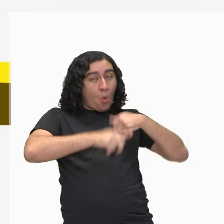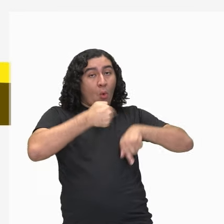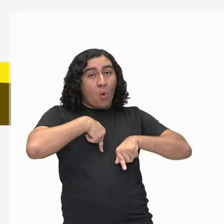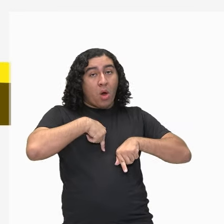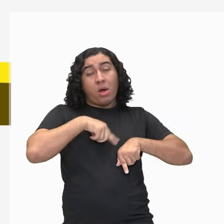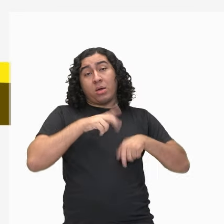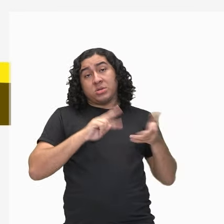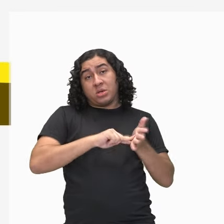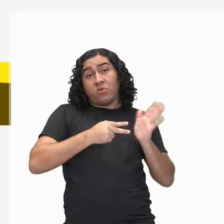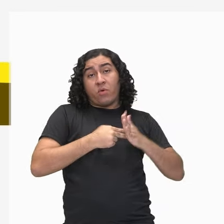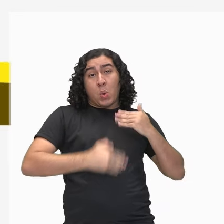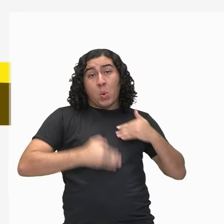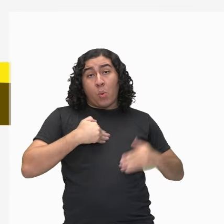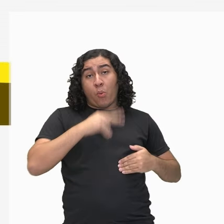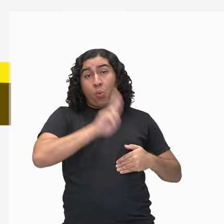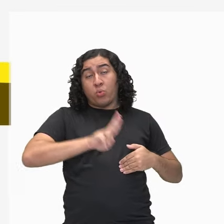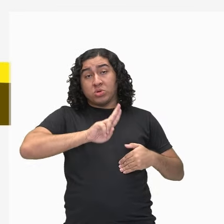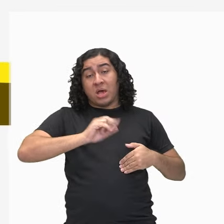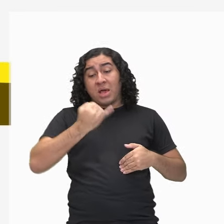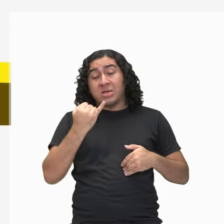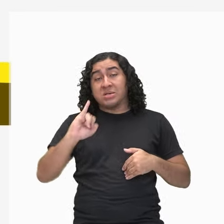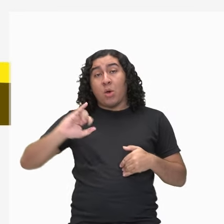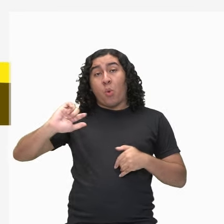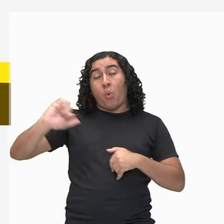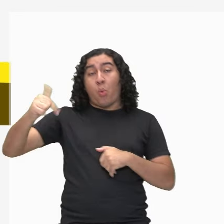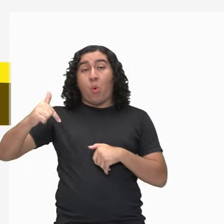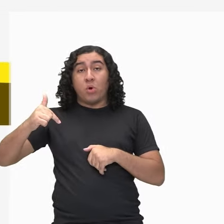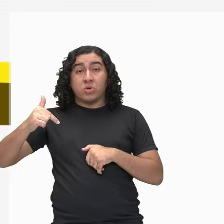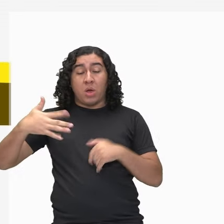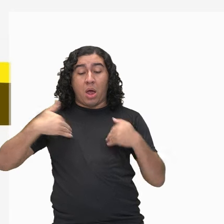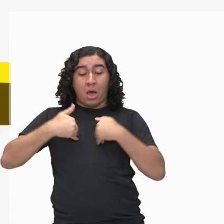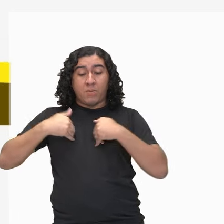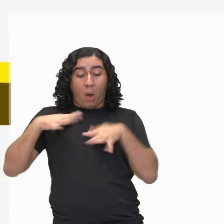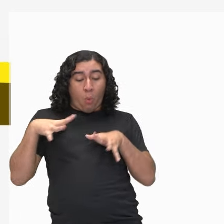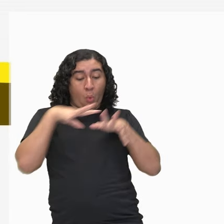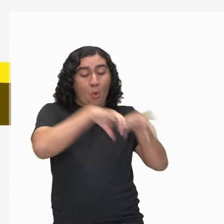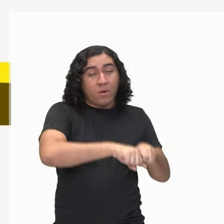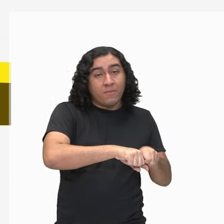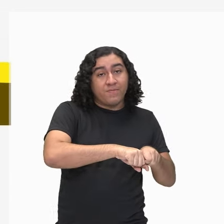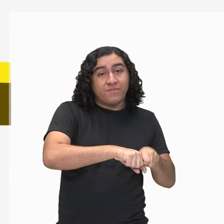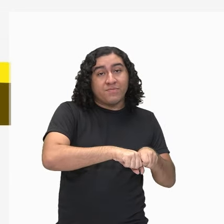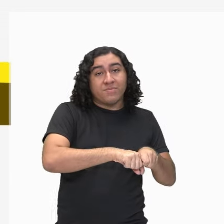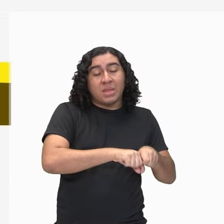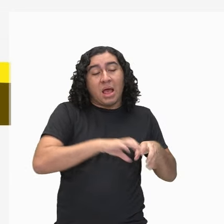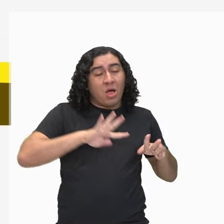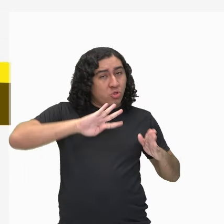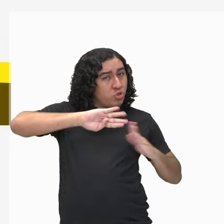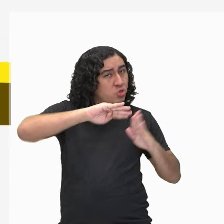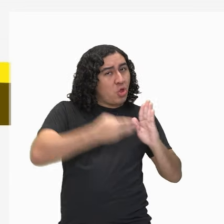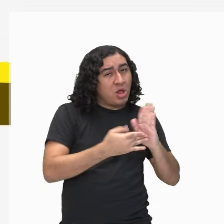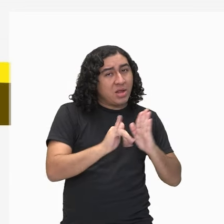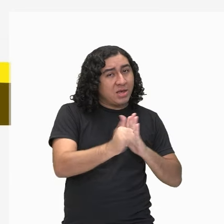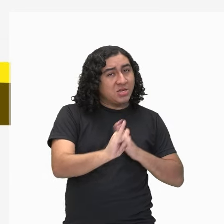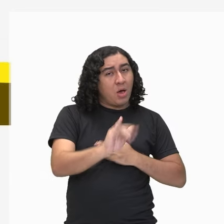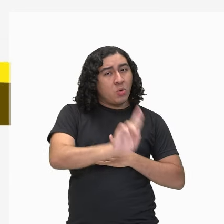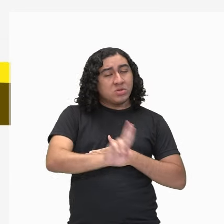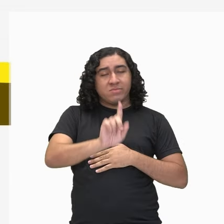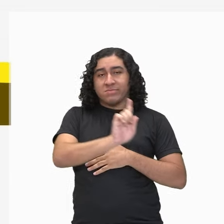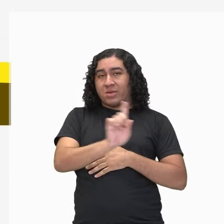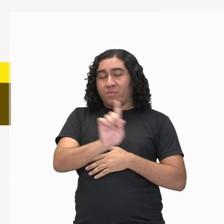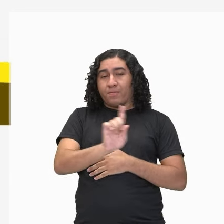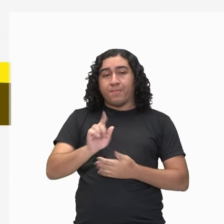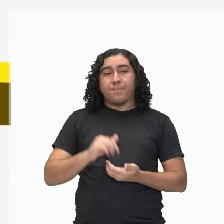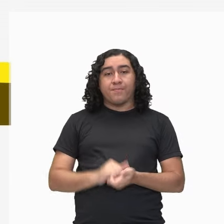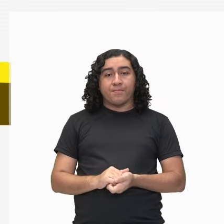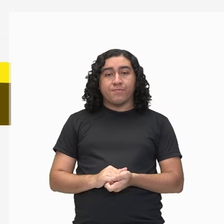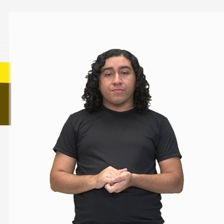quando vem o outro consumidor, ele consome somente uma única parte. E aí no fim da cadeia, a gente tem os decompositores, né? Então